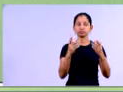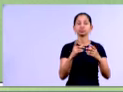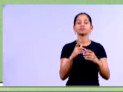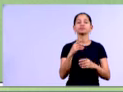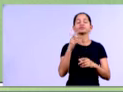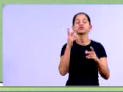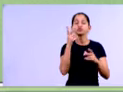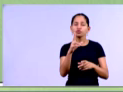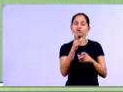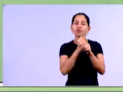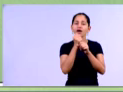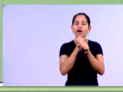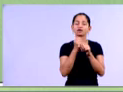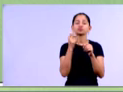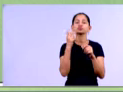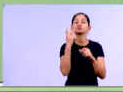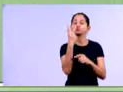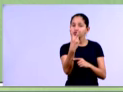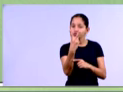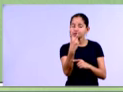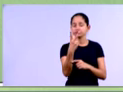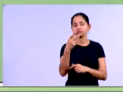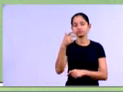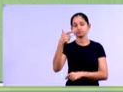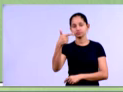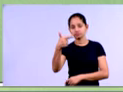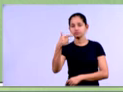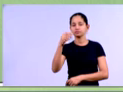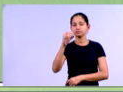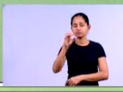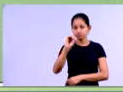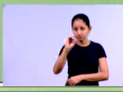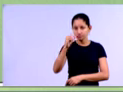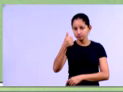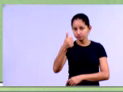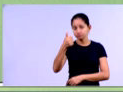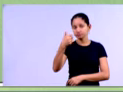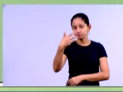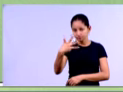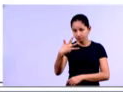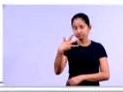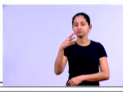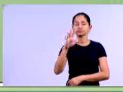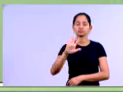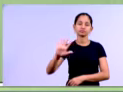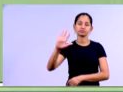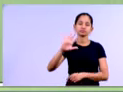2013 e 2012, da nossa companhia miserável, que você já conhece, apenas da conta do ativo.